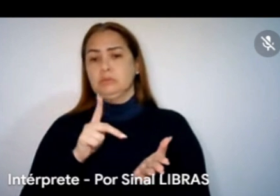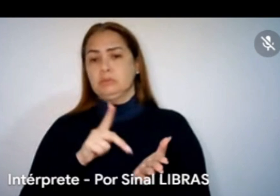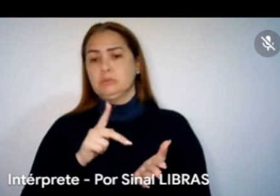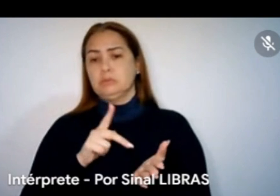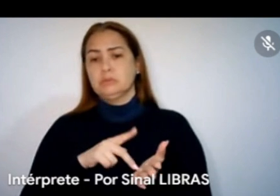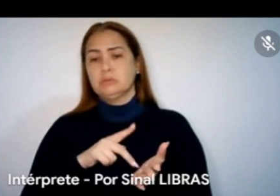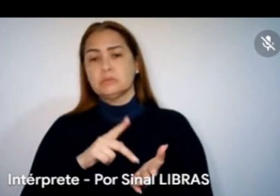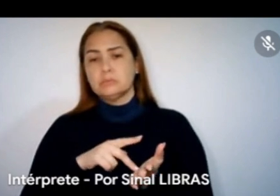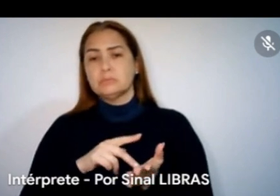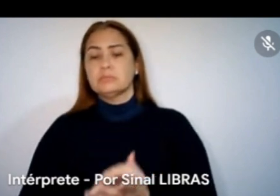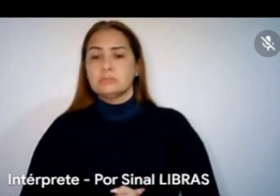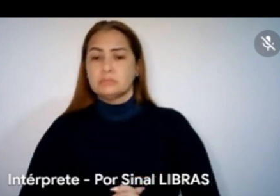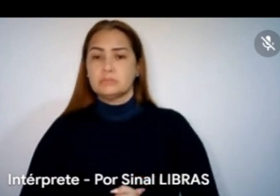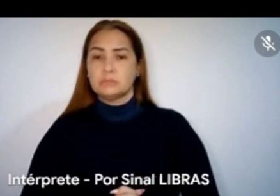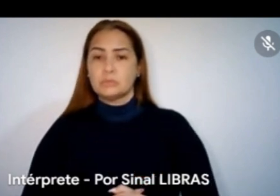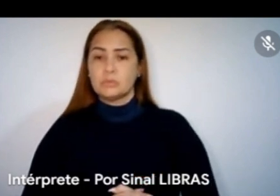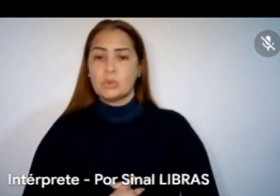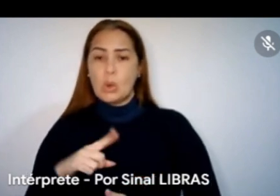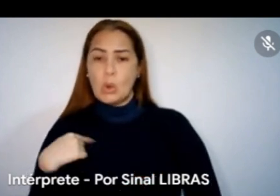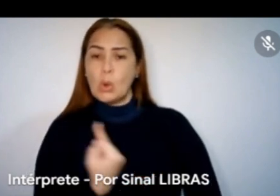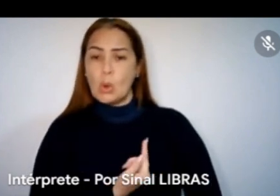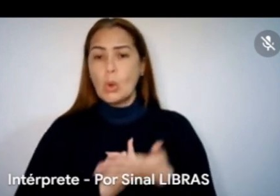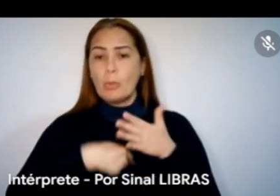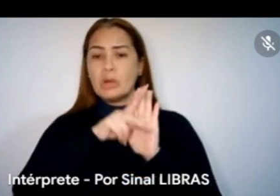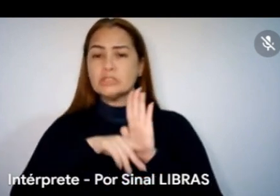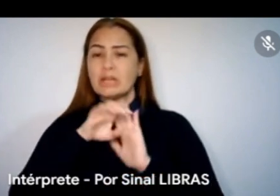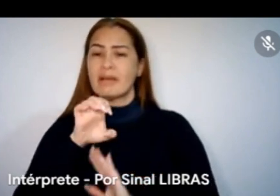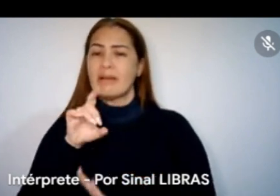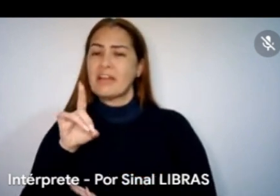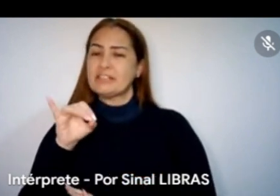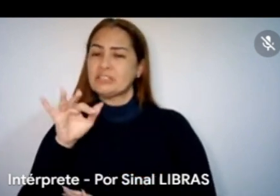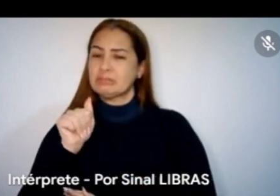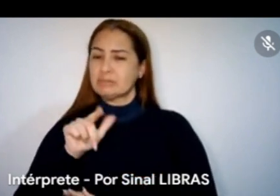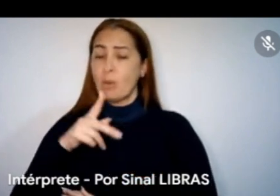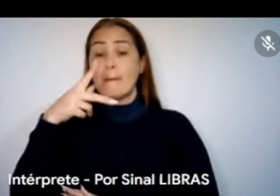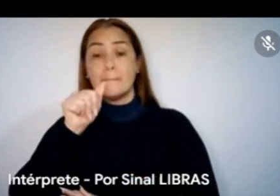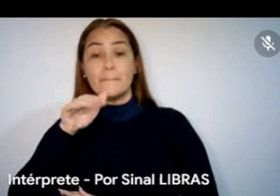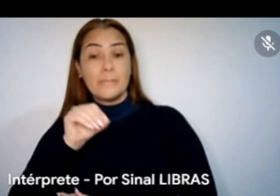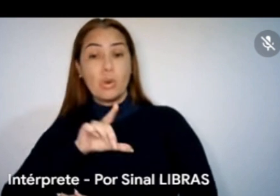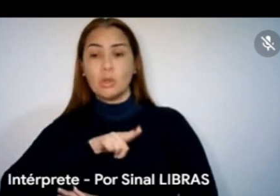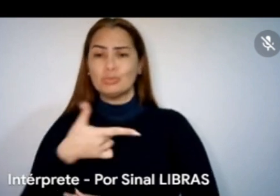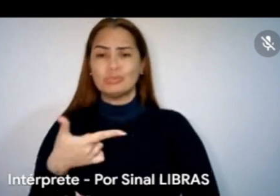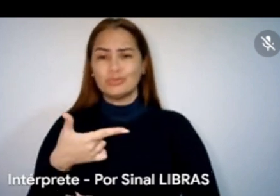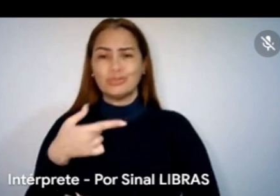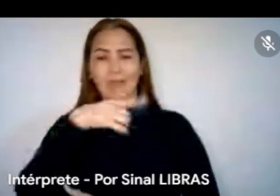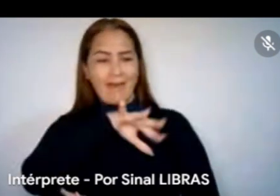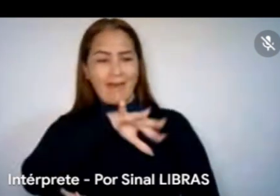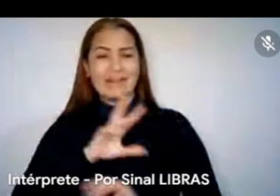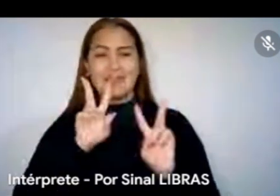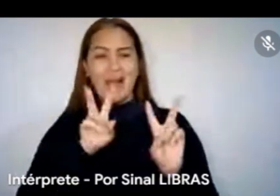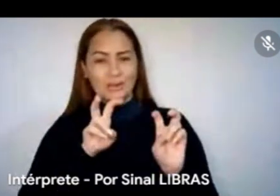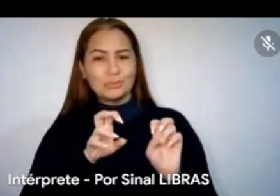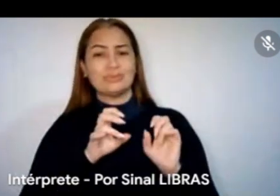no nosso edital, no nosso último edital, na Paula Gustavo, não havia realmente, de fato, essas condições específicas, né? Para as cooperativas e a gente